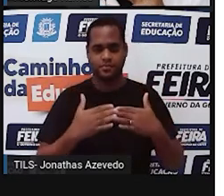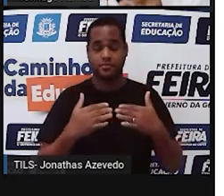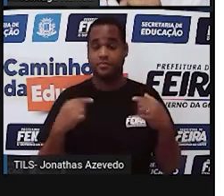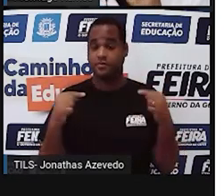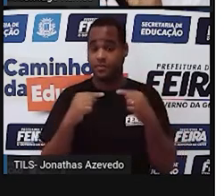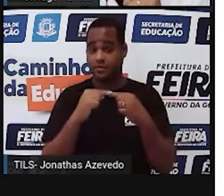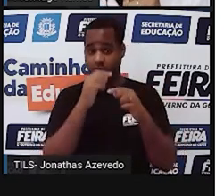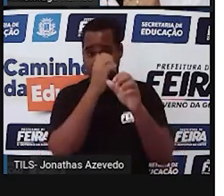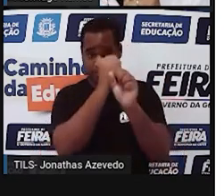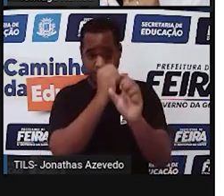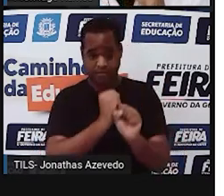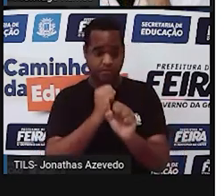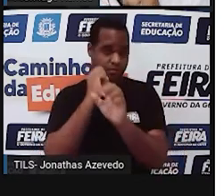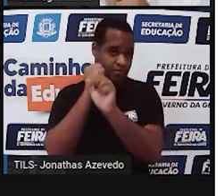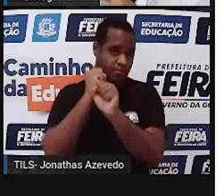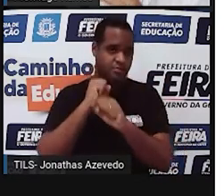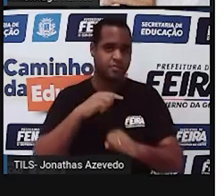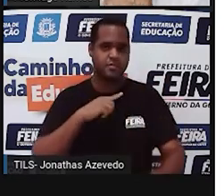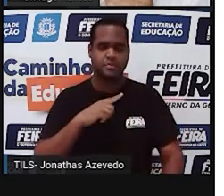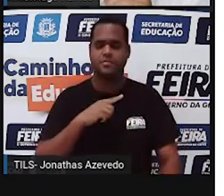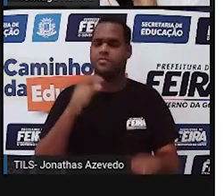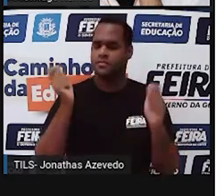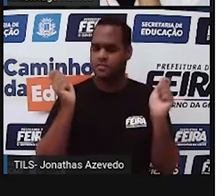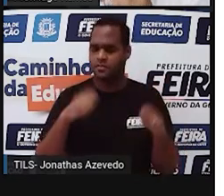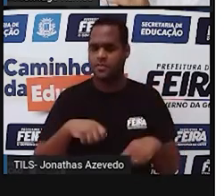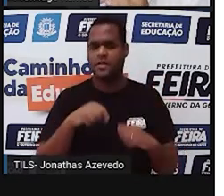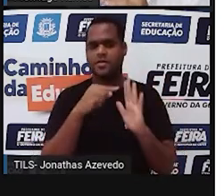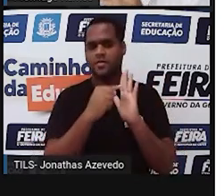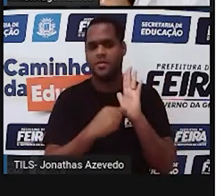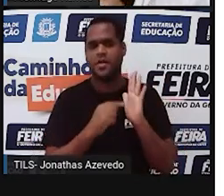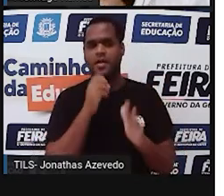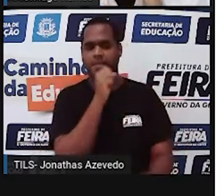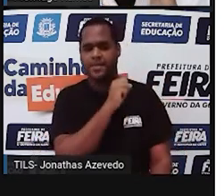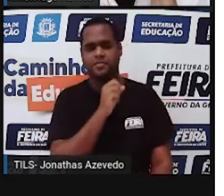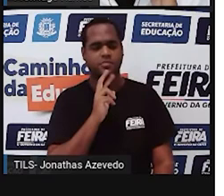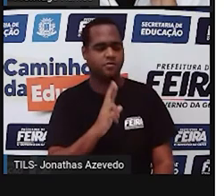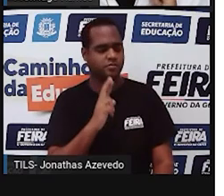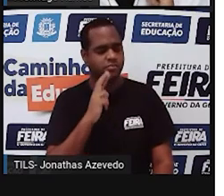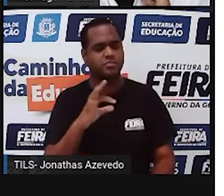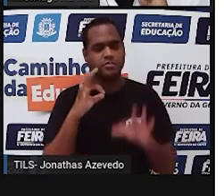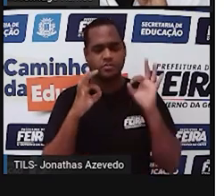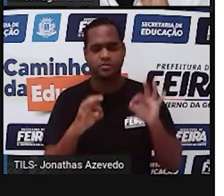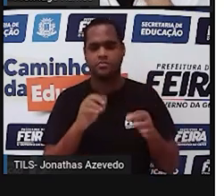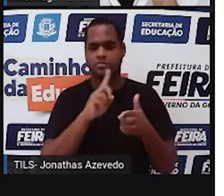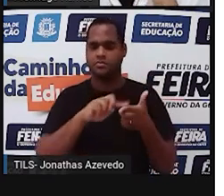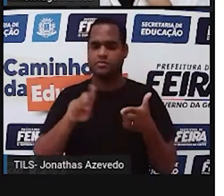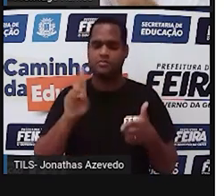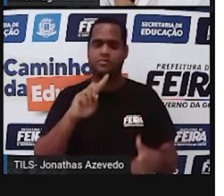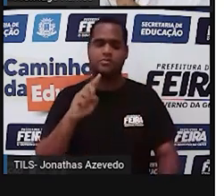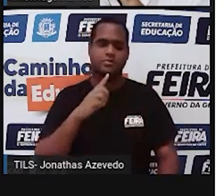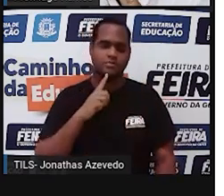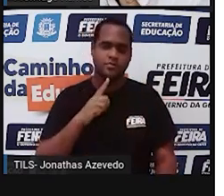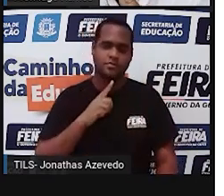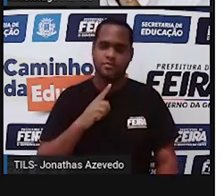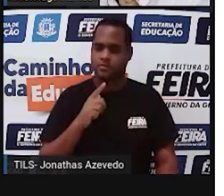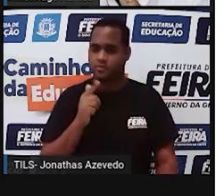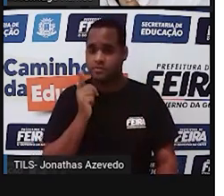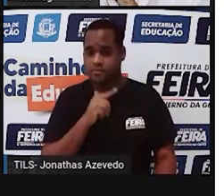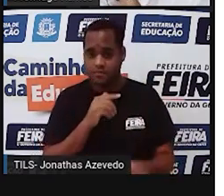três ângulos. Pode usar a calculadora para ser rapidinho, não tem problema. Somou?